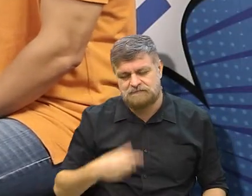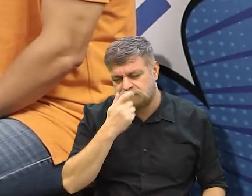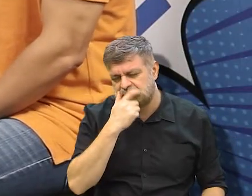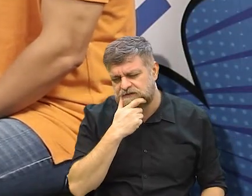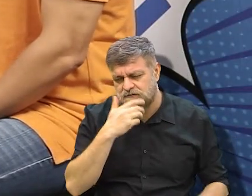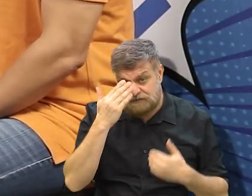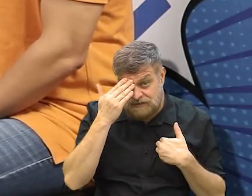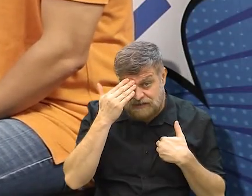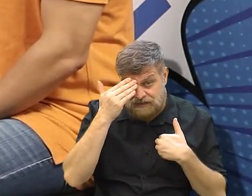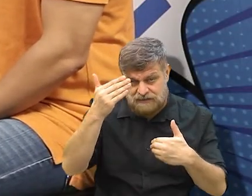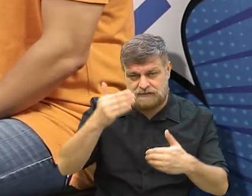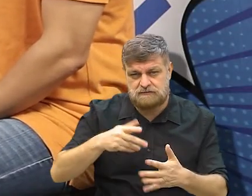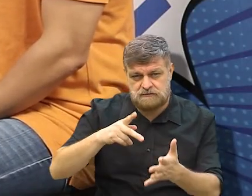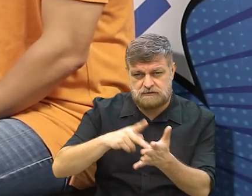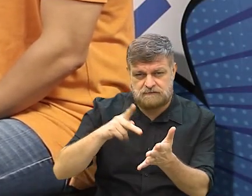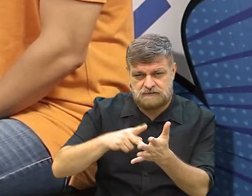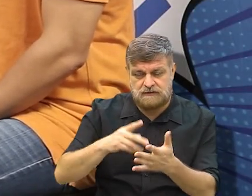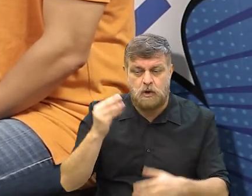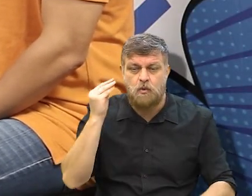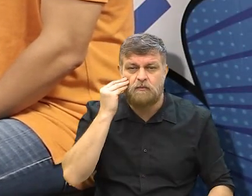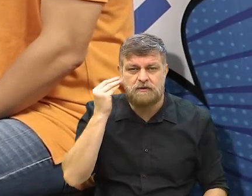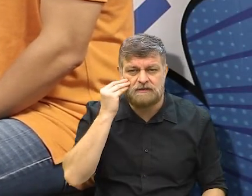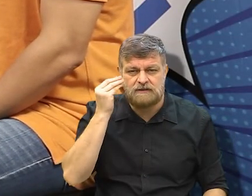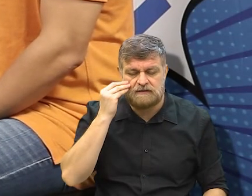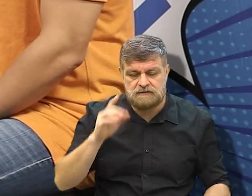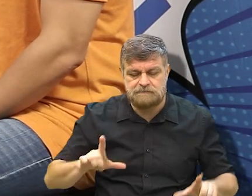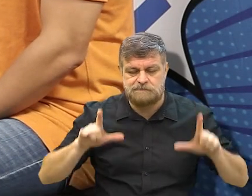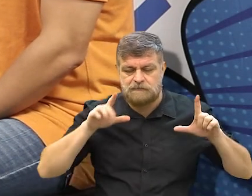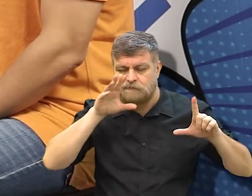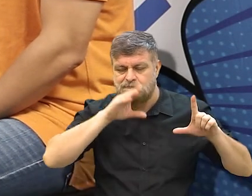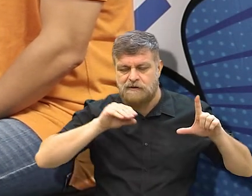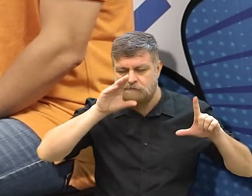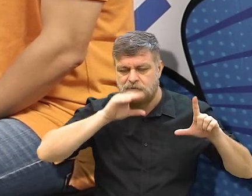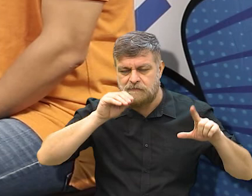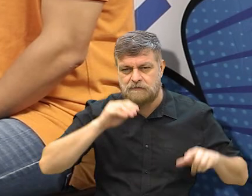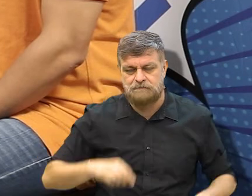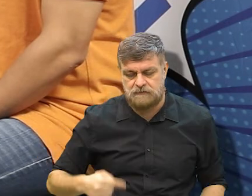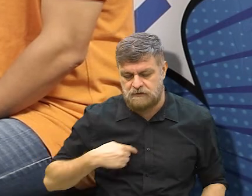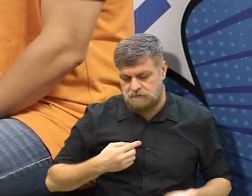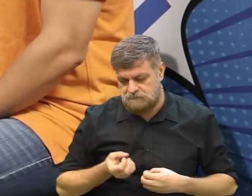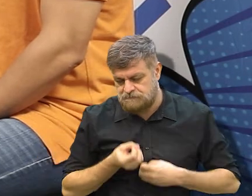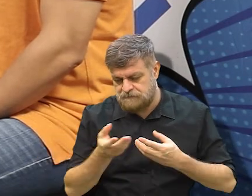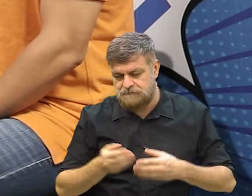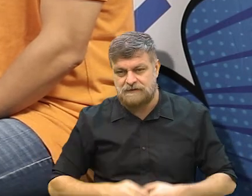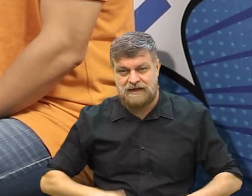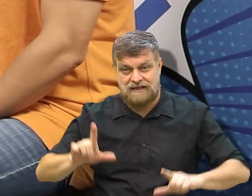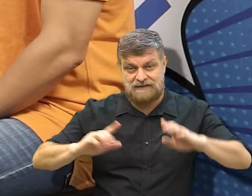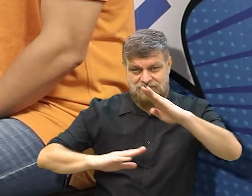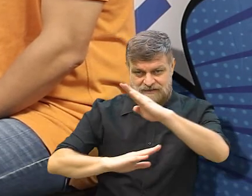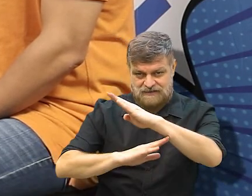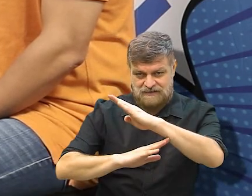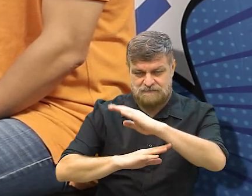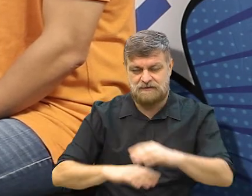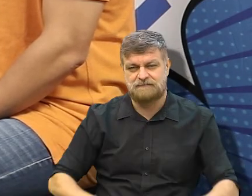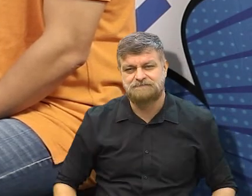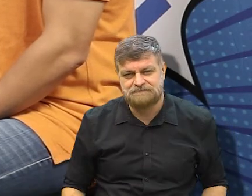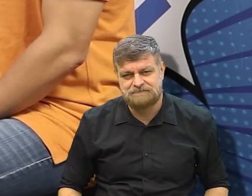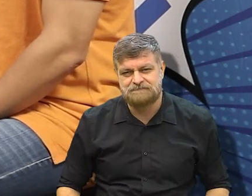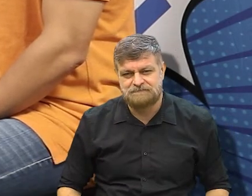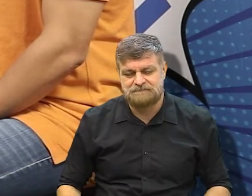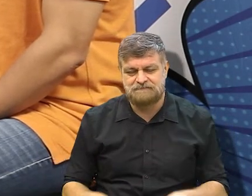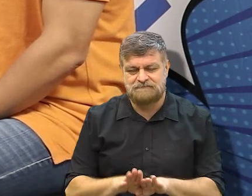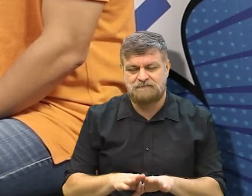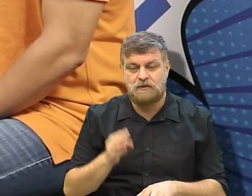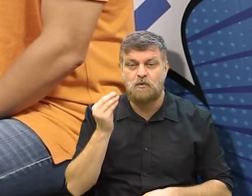Michel, e te agradeço imensamente essa oportunidade que você me deu, né, e a TV Câmara de Campinas,